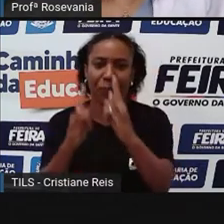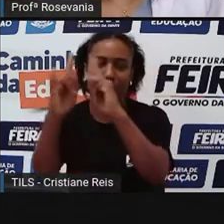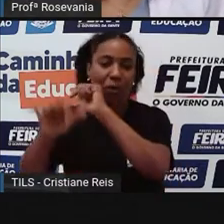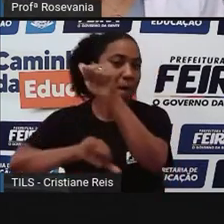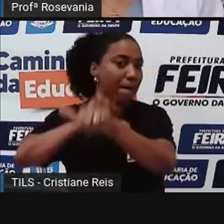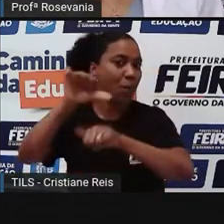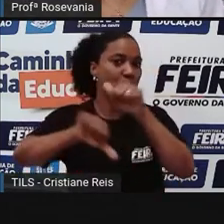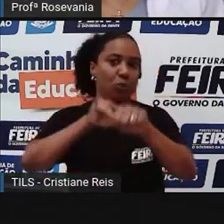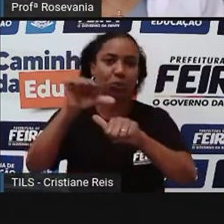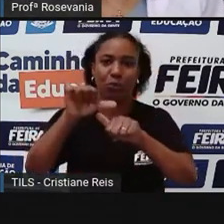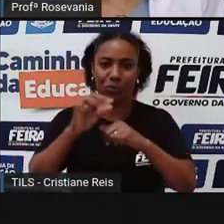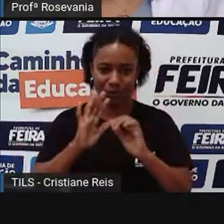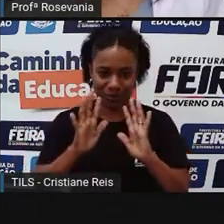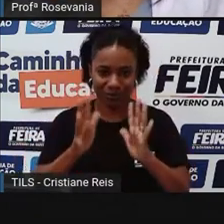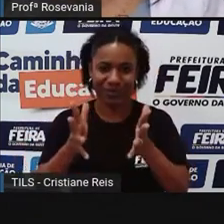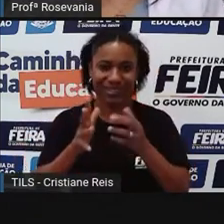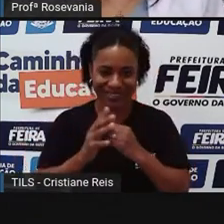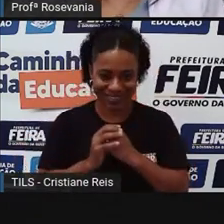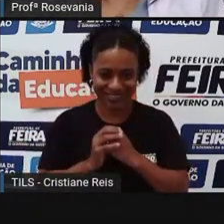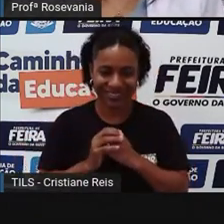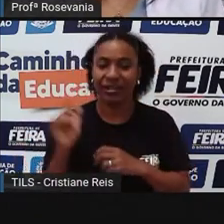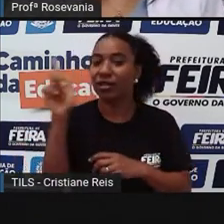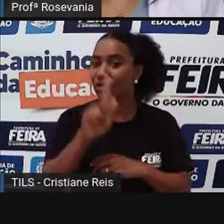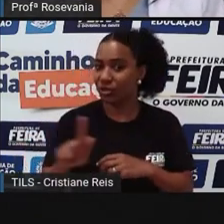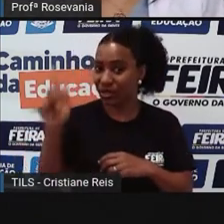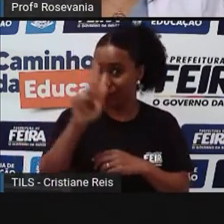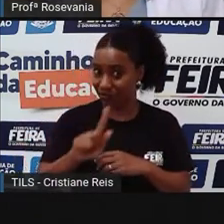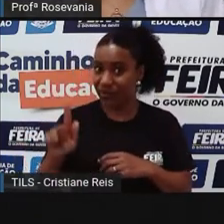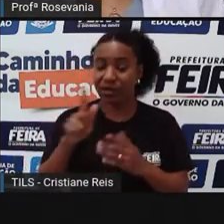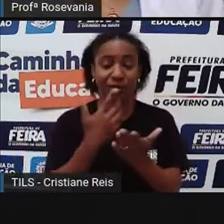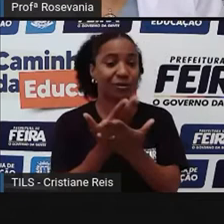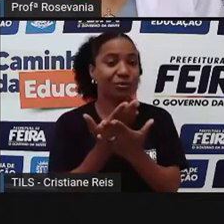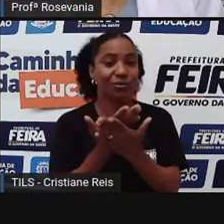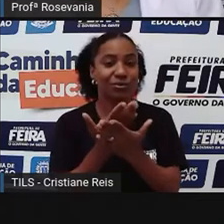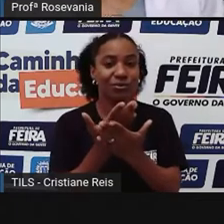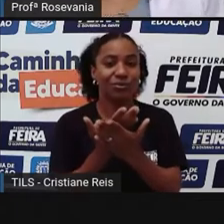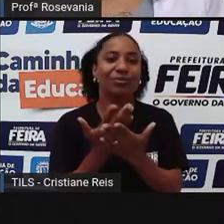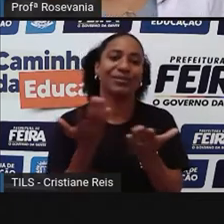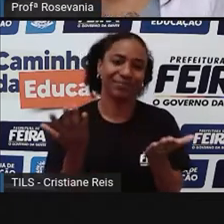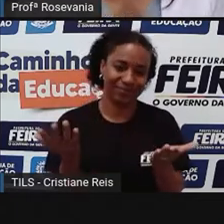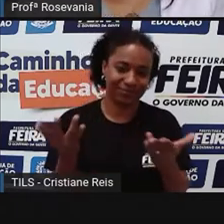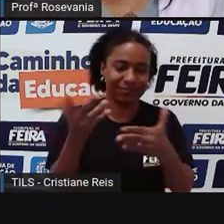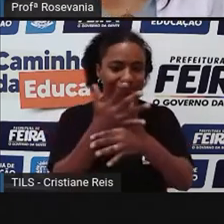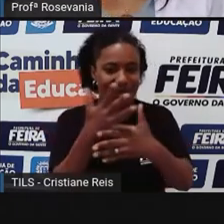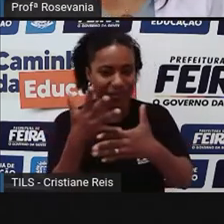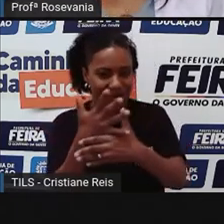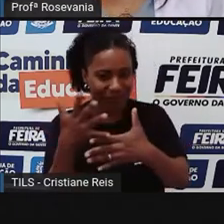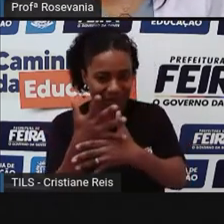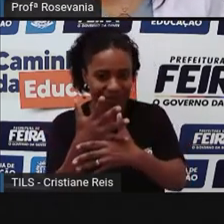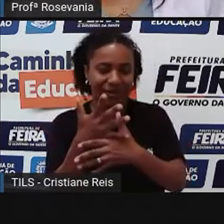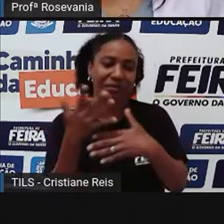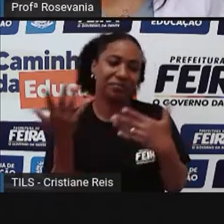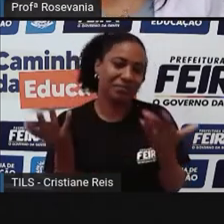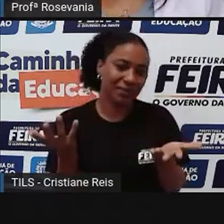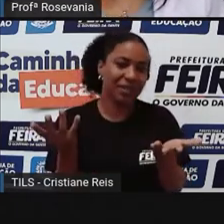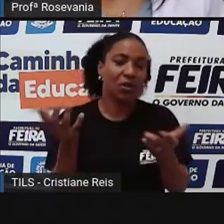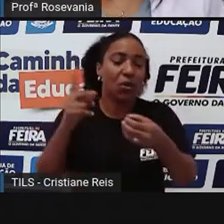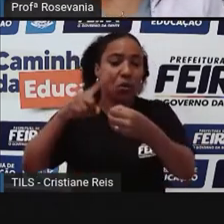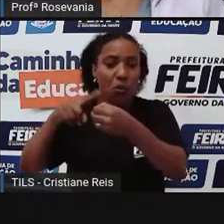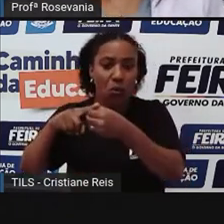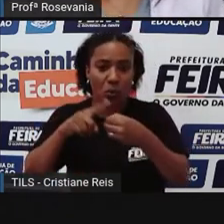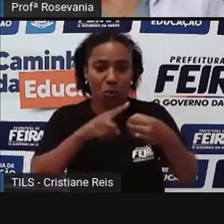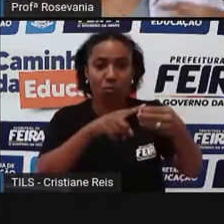estuda esses diversos paisagens, esses diversos espaços, sejam eles urbanos, sejam eles espaços